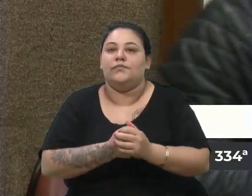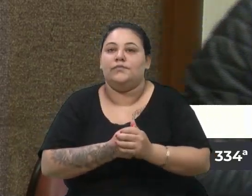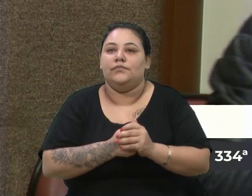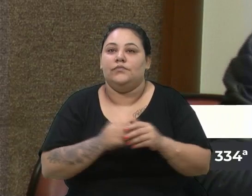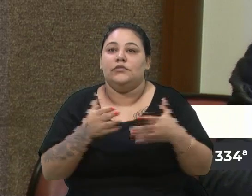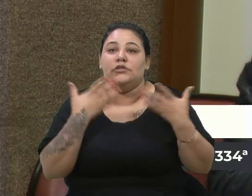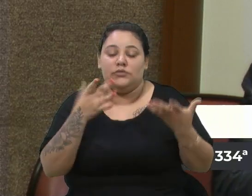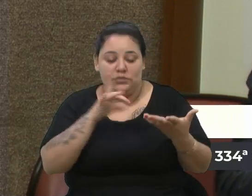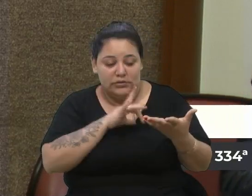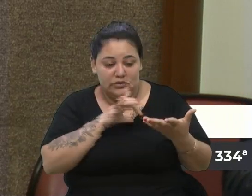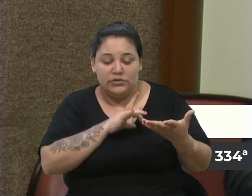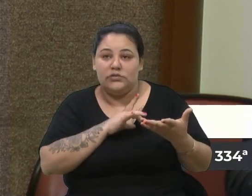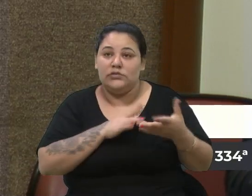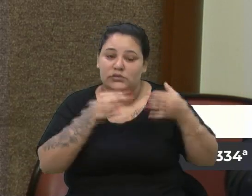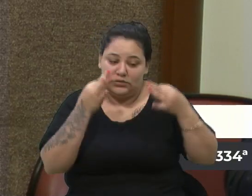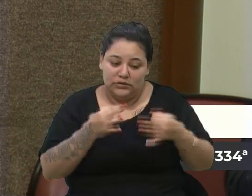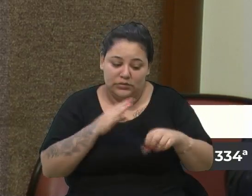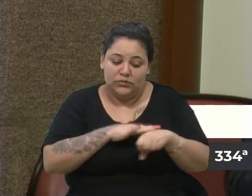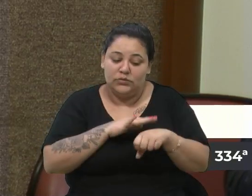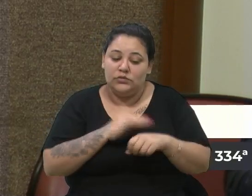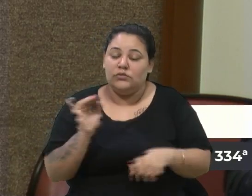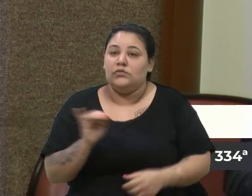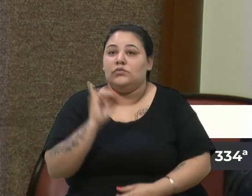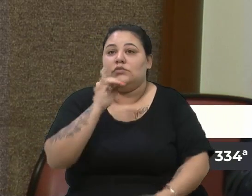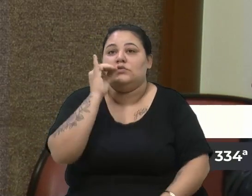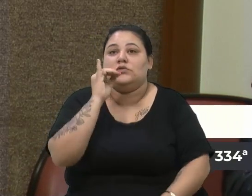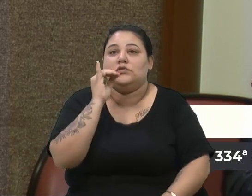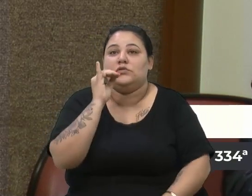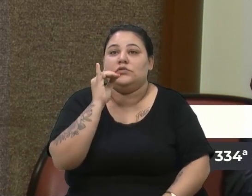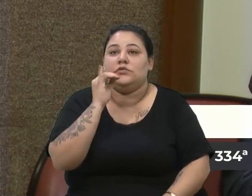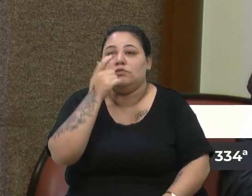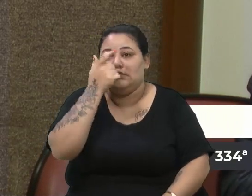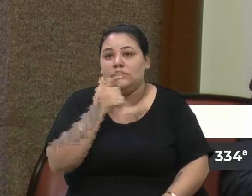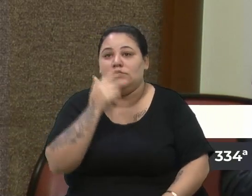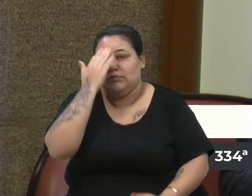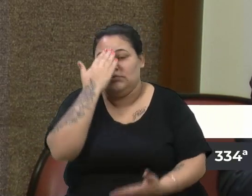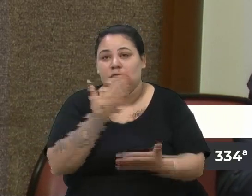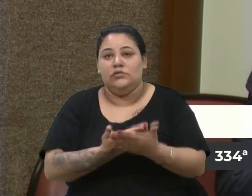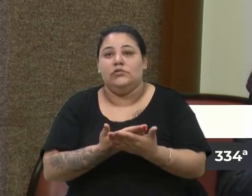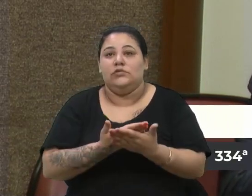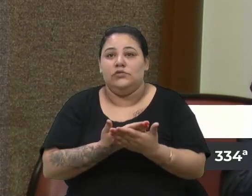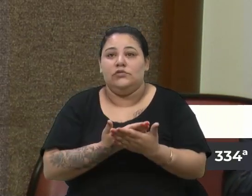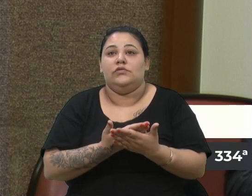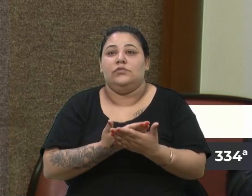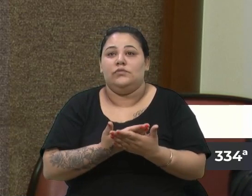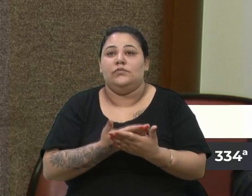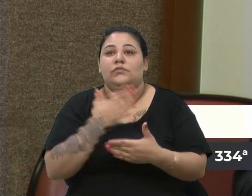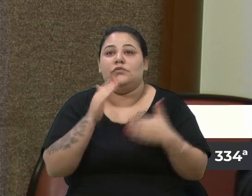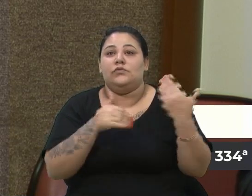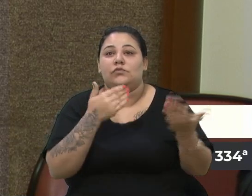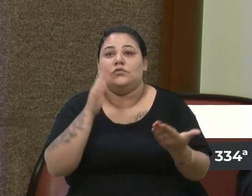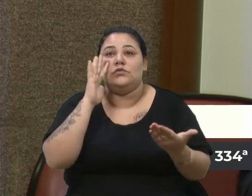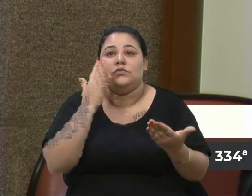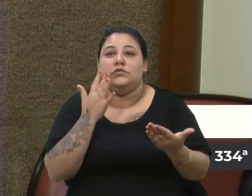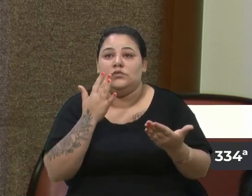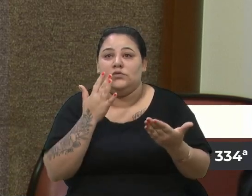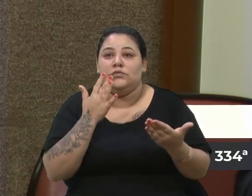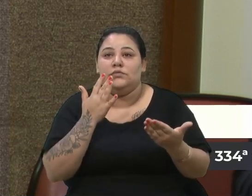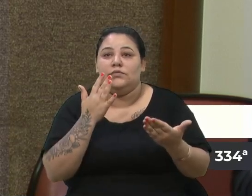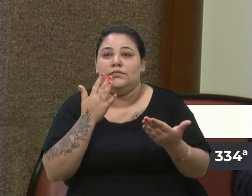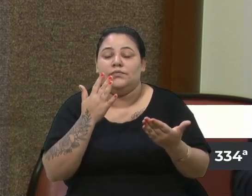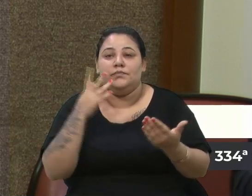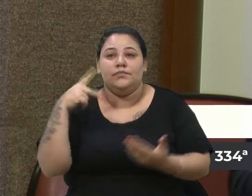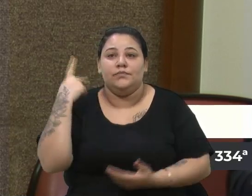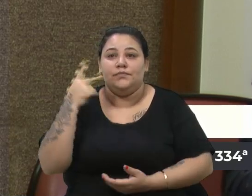eu tenho certeza que é um momento importante. Eu acredito que esse primeiro momento, quando aconteceu, vereador Cadore, é importante, inclusive, mostrar